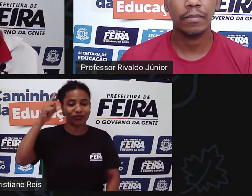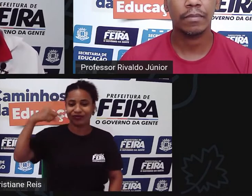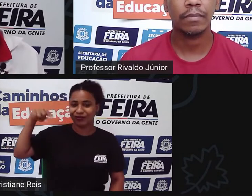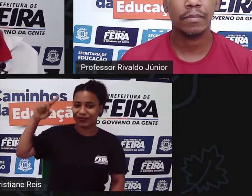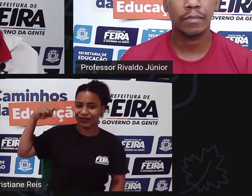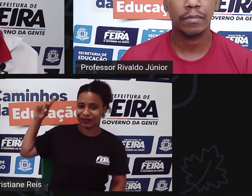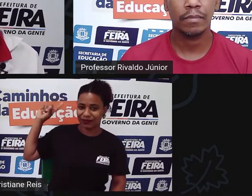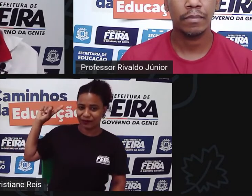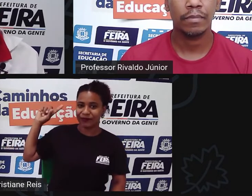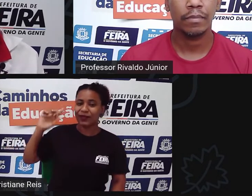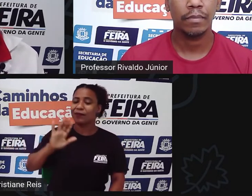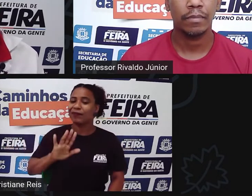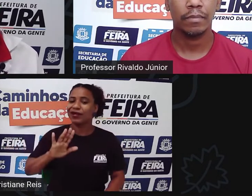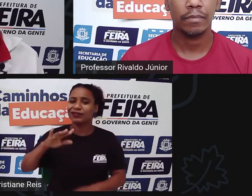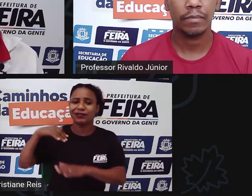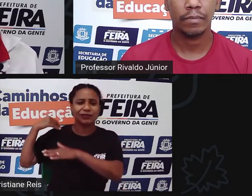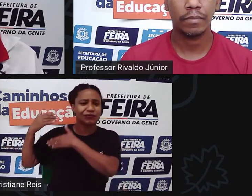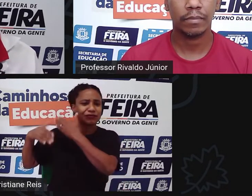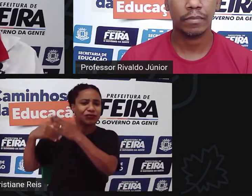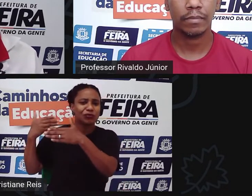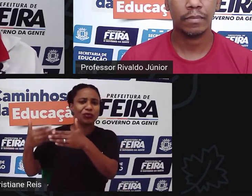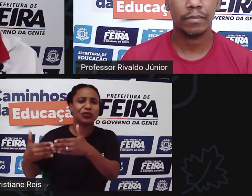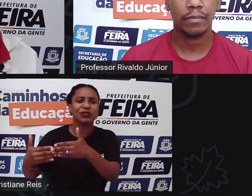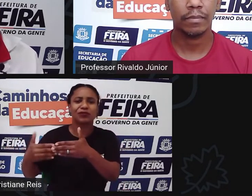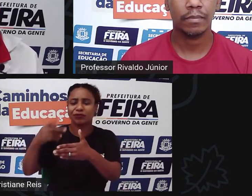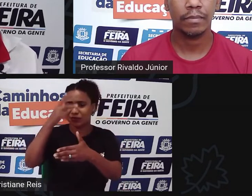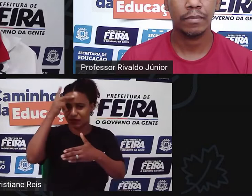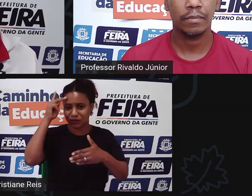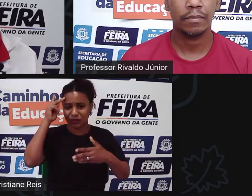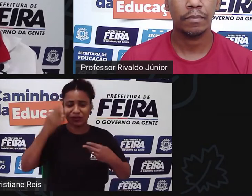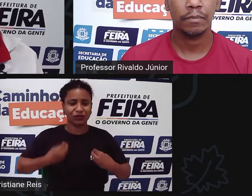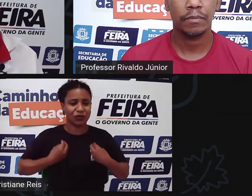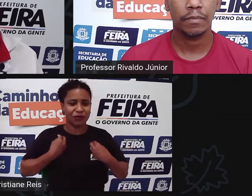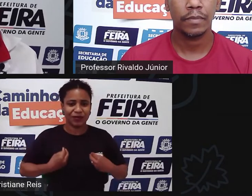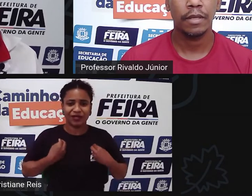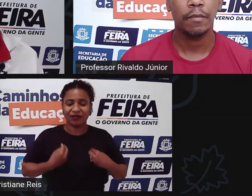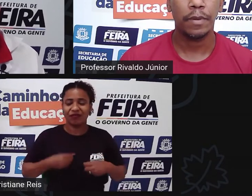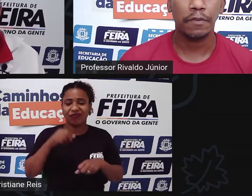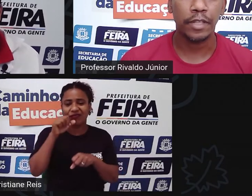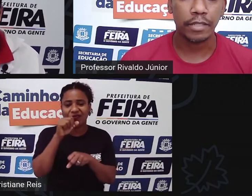mudou e a gente passa a ter seres humanos sedentários, professor?